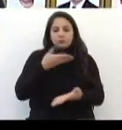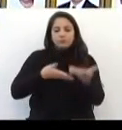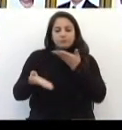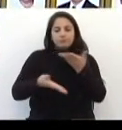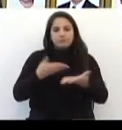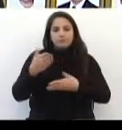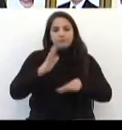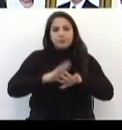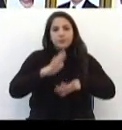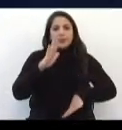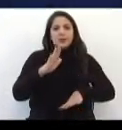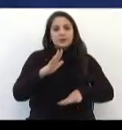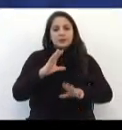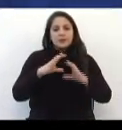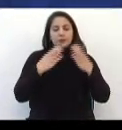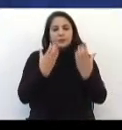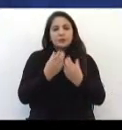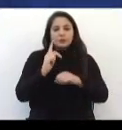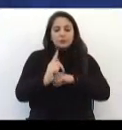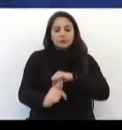a comunidade de passo-fundo